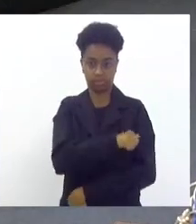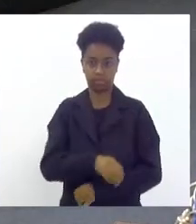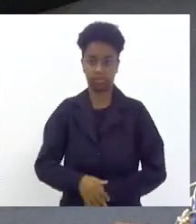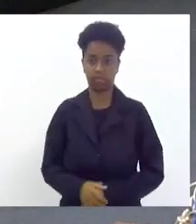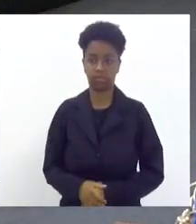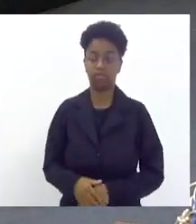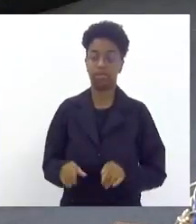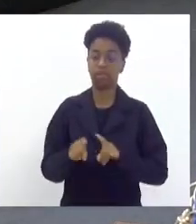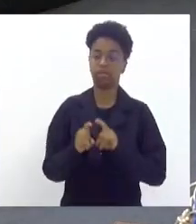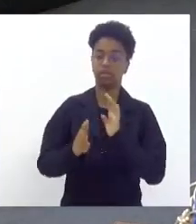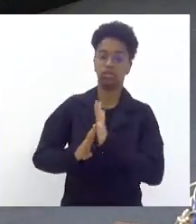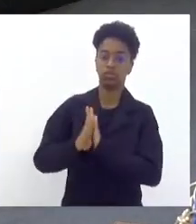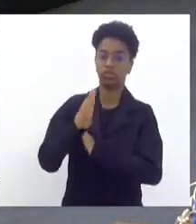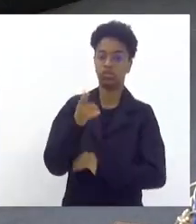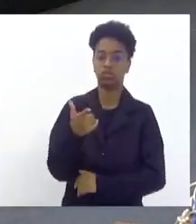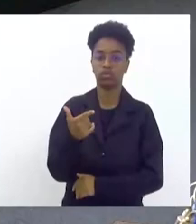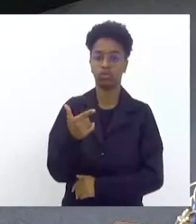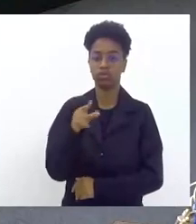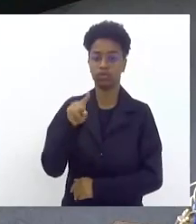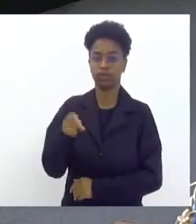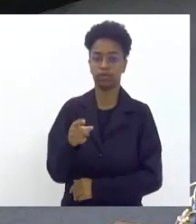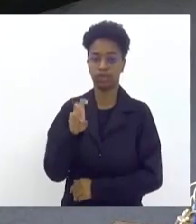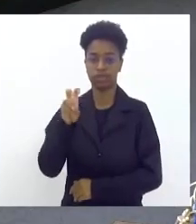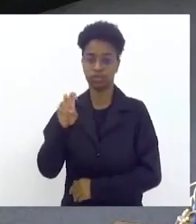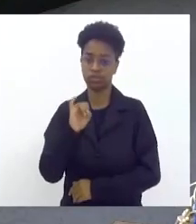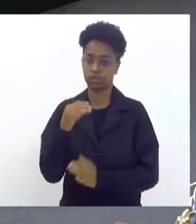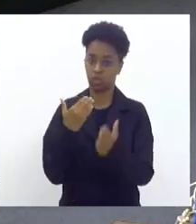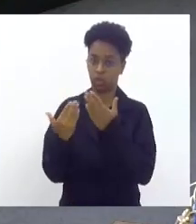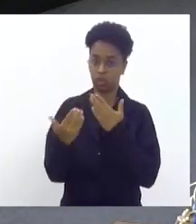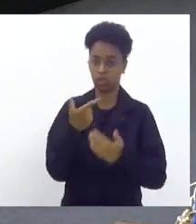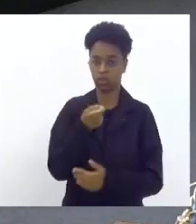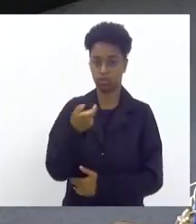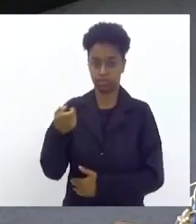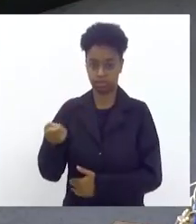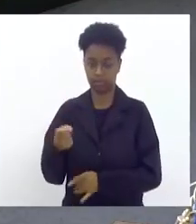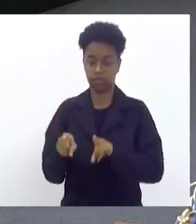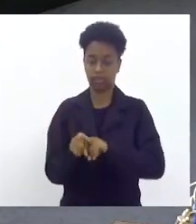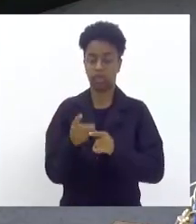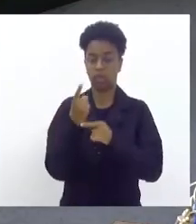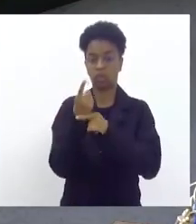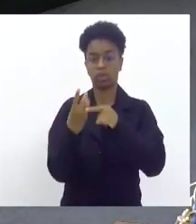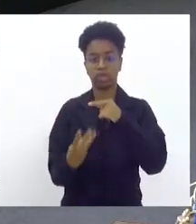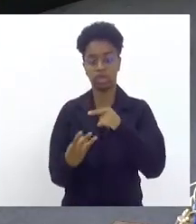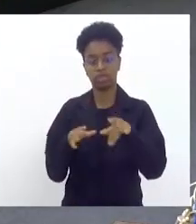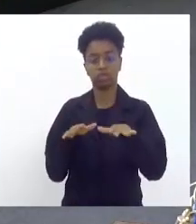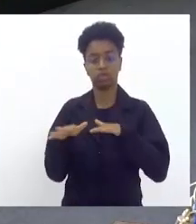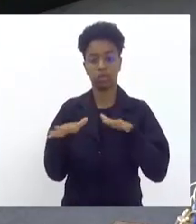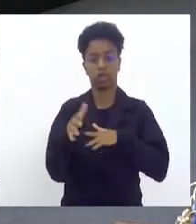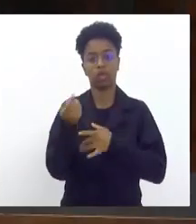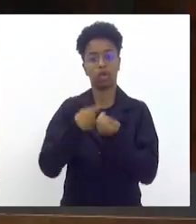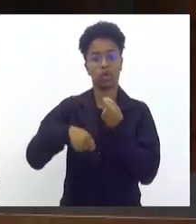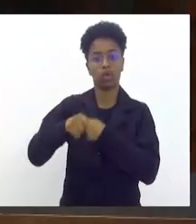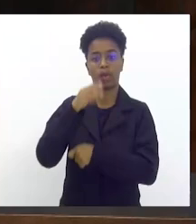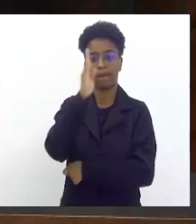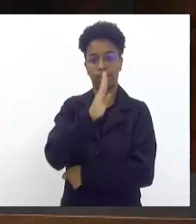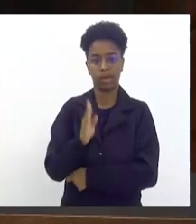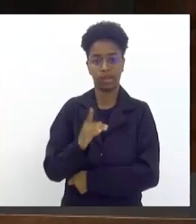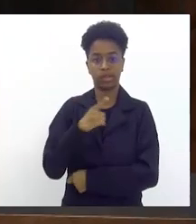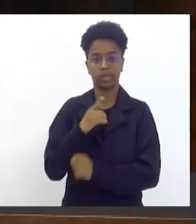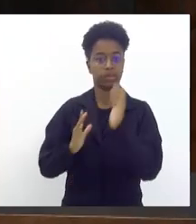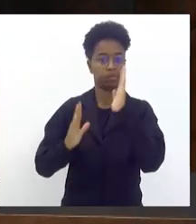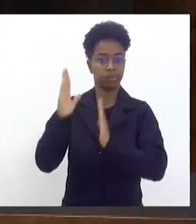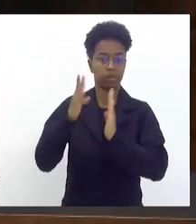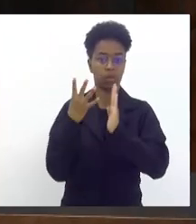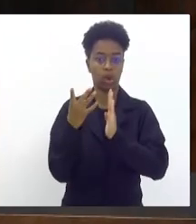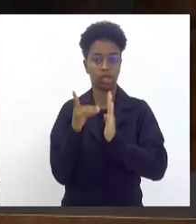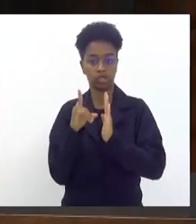de 12,5% em relação a 2020. Um terço da movimentação econômica no país inteiro durante os quatro dias